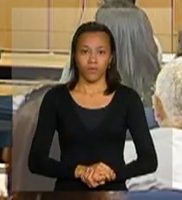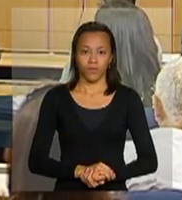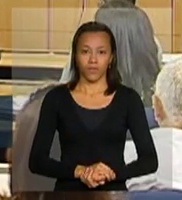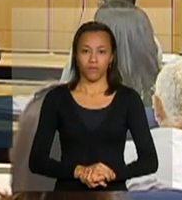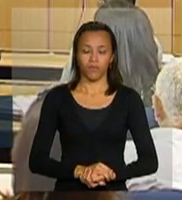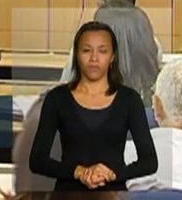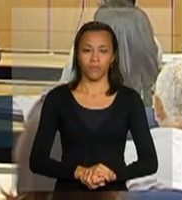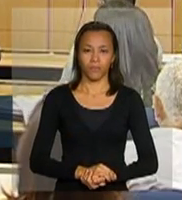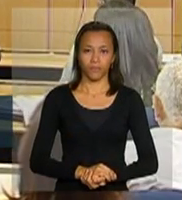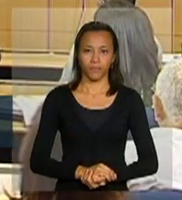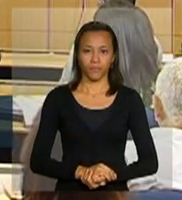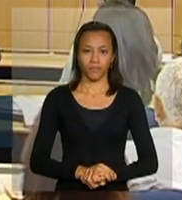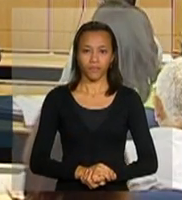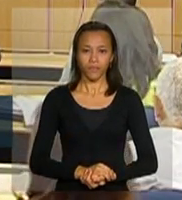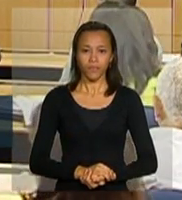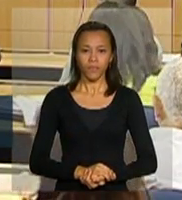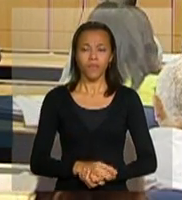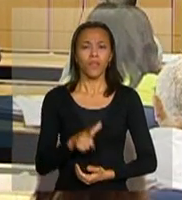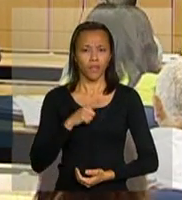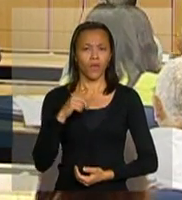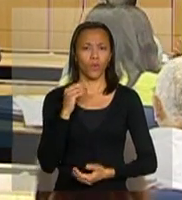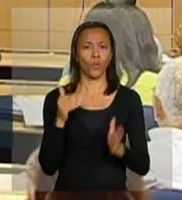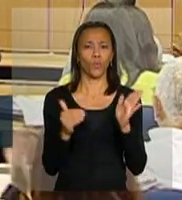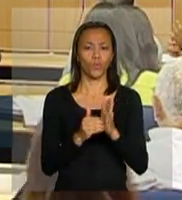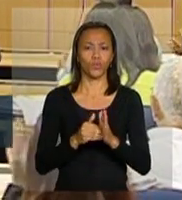Será o último? Acho que tem o último slide.